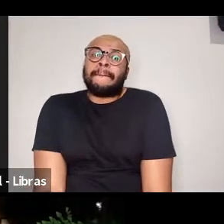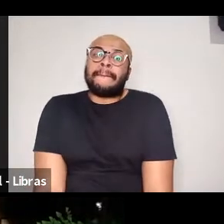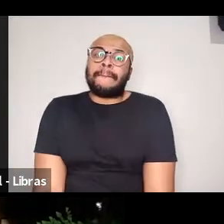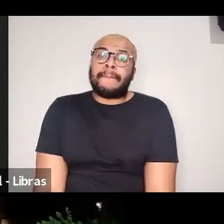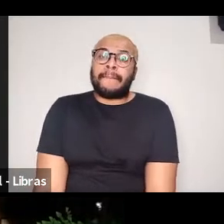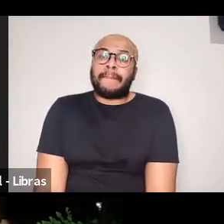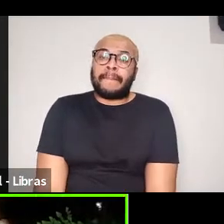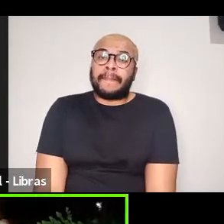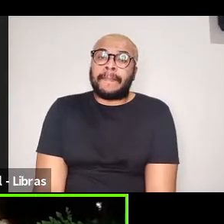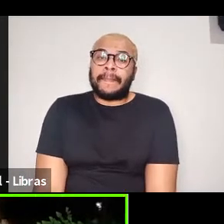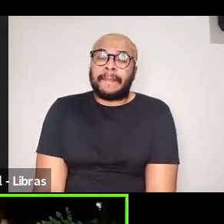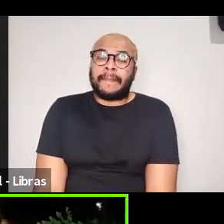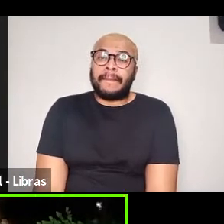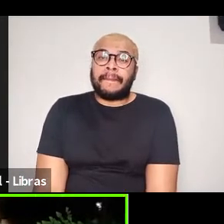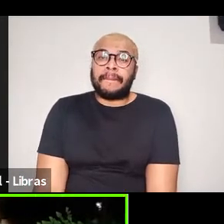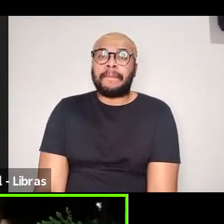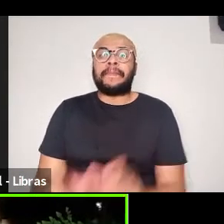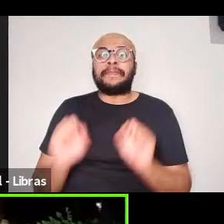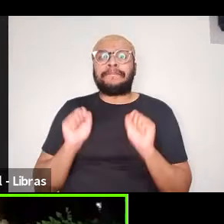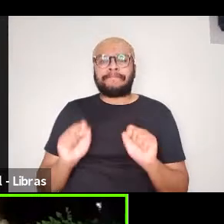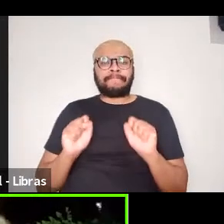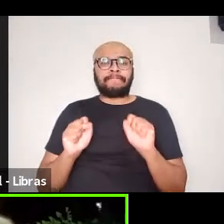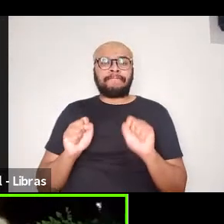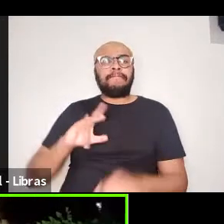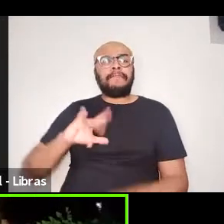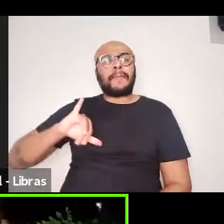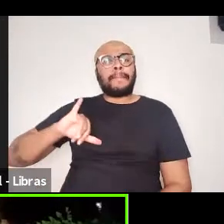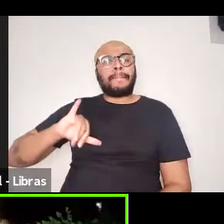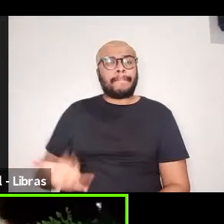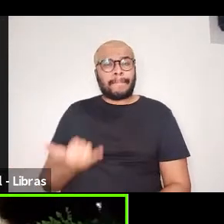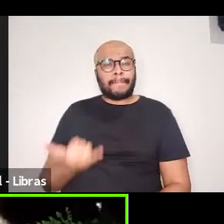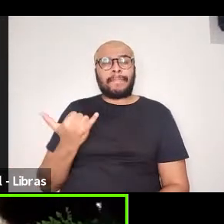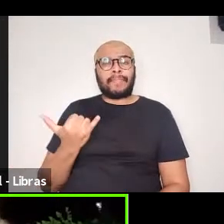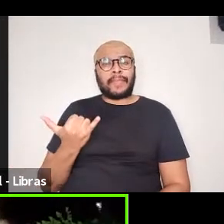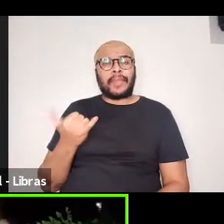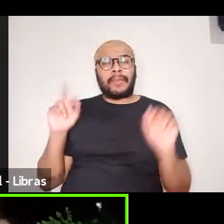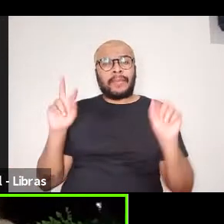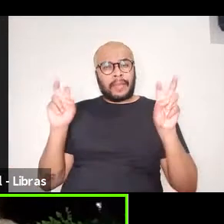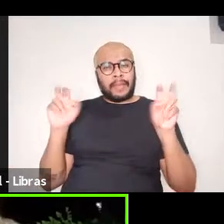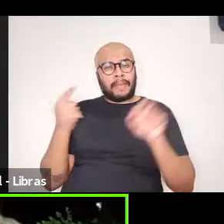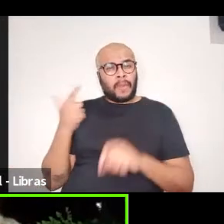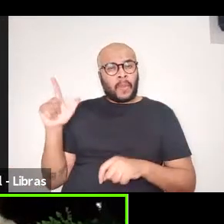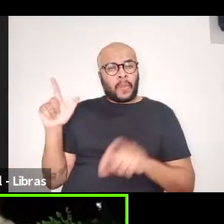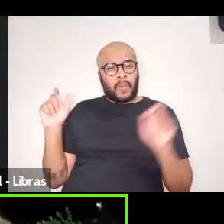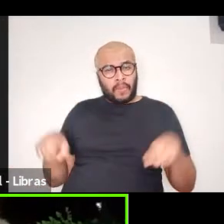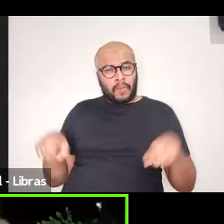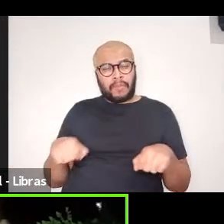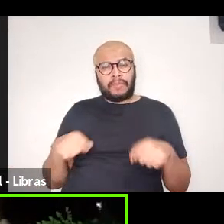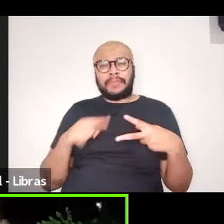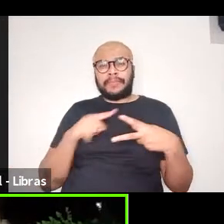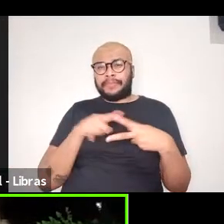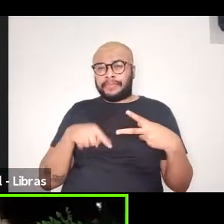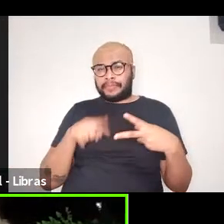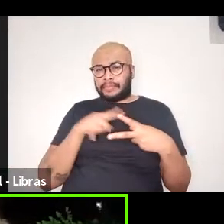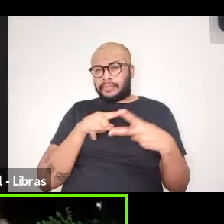Puxa, e posso aproveitar e puxar um outro assunto, um outro, eu tenho dois ainda